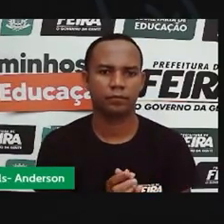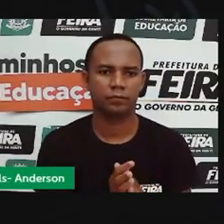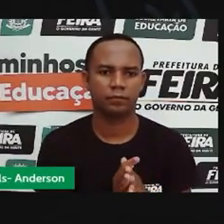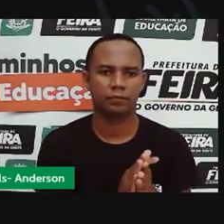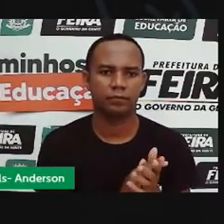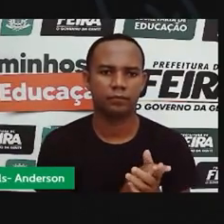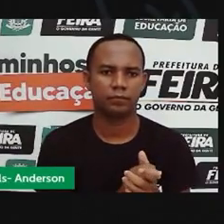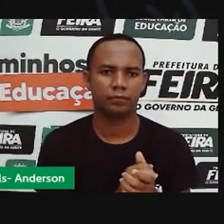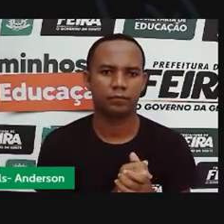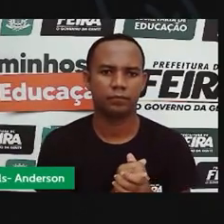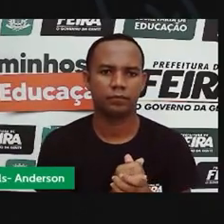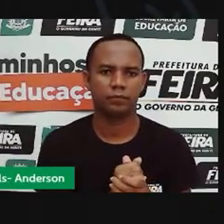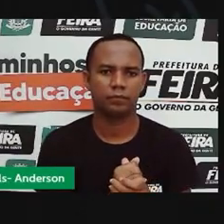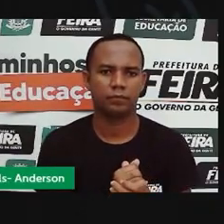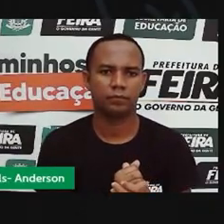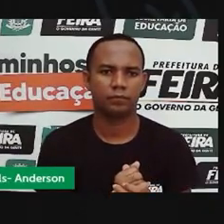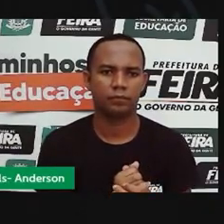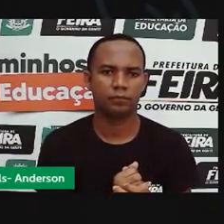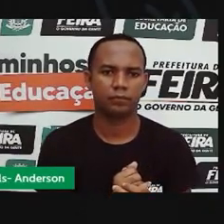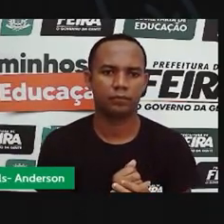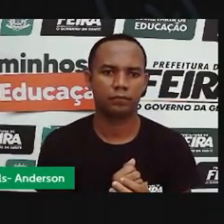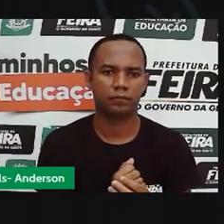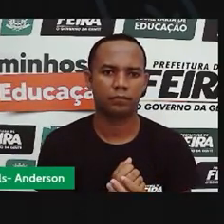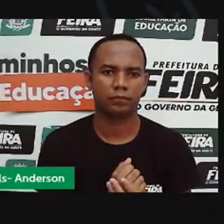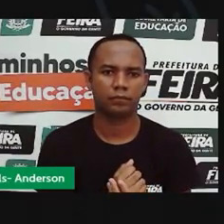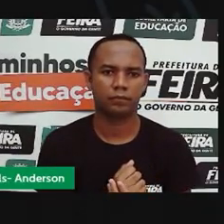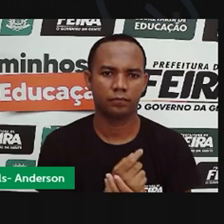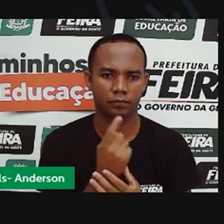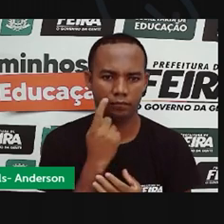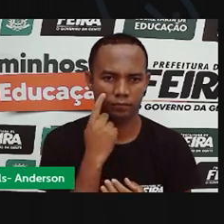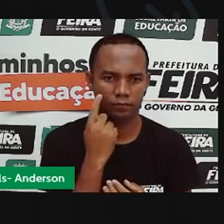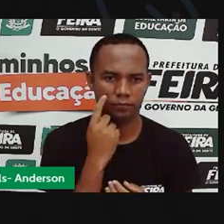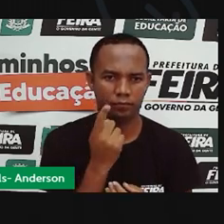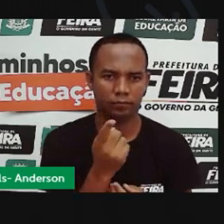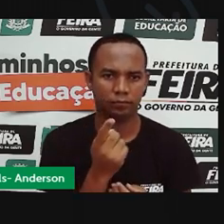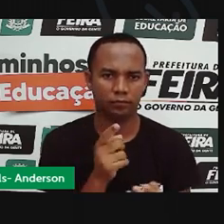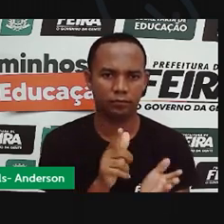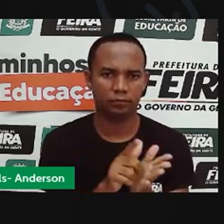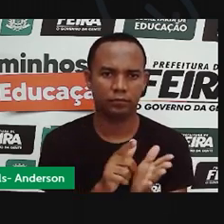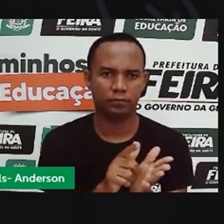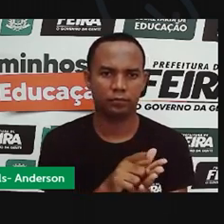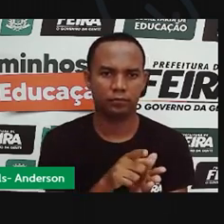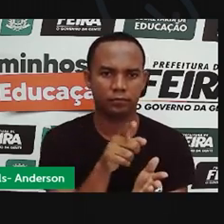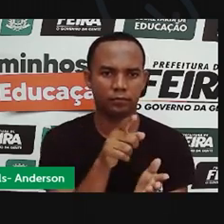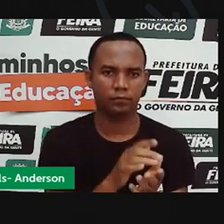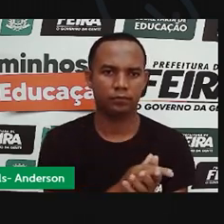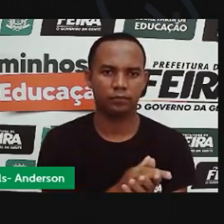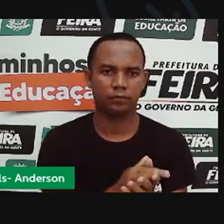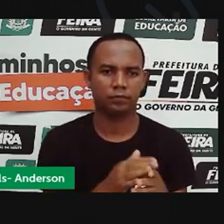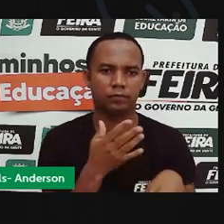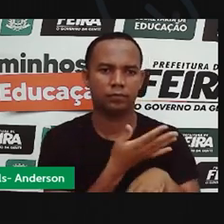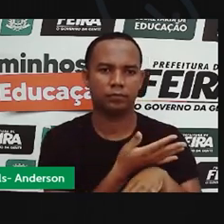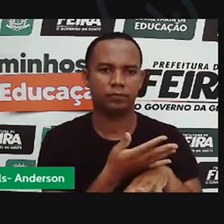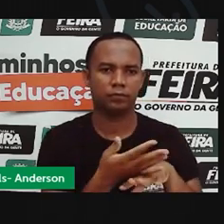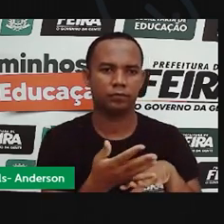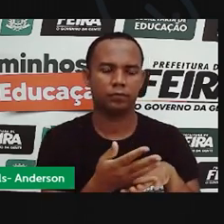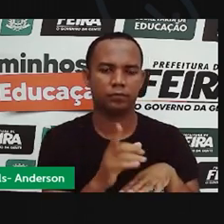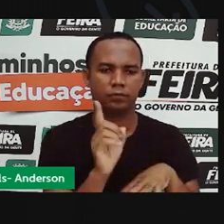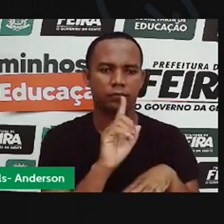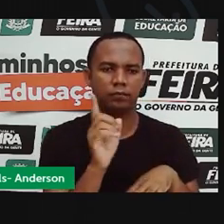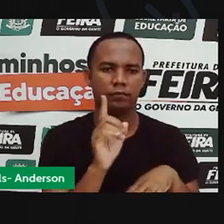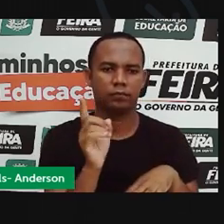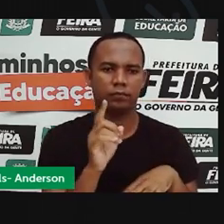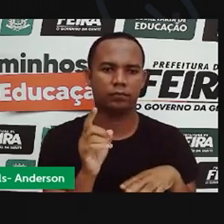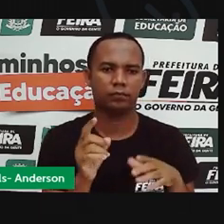materiais em mãos, olha só, o papelão da Pro não é branco, é papelão mesmo.